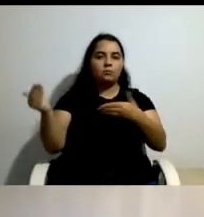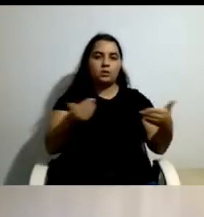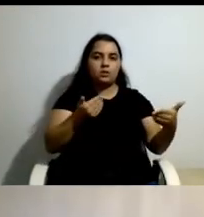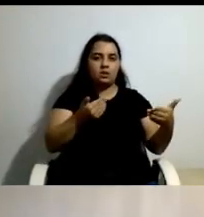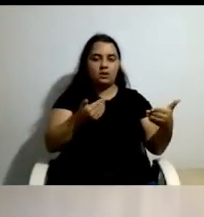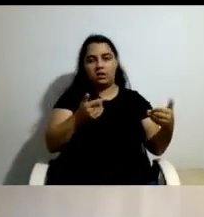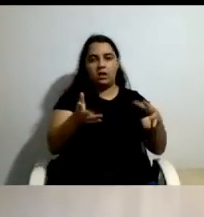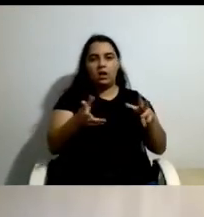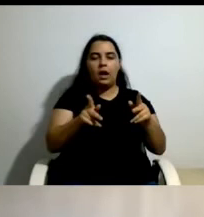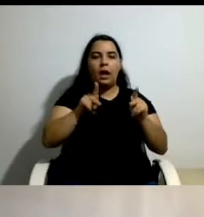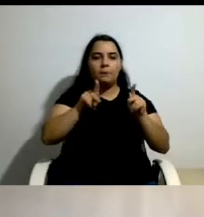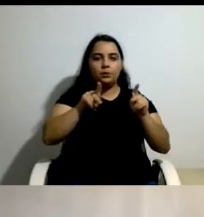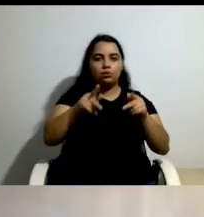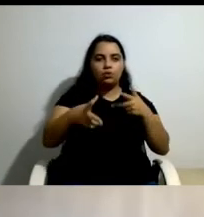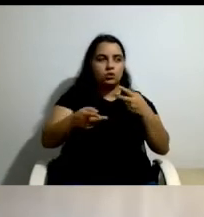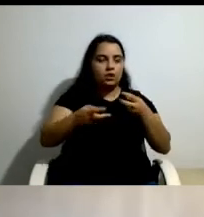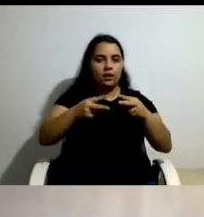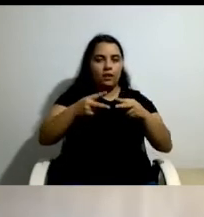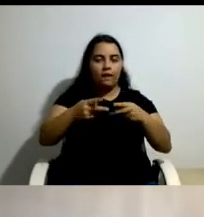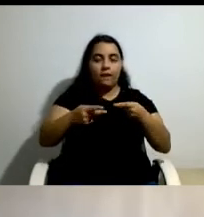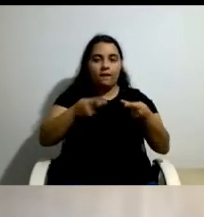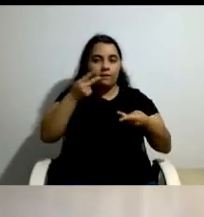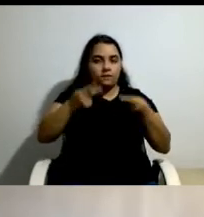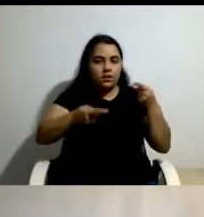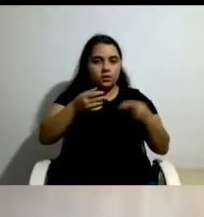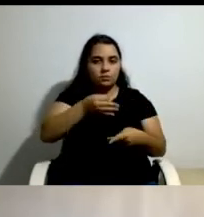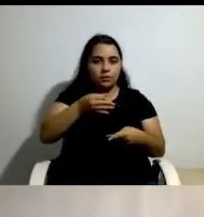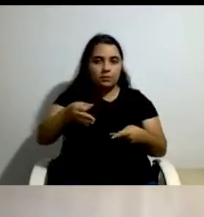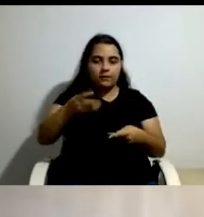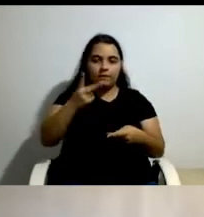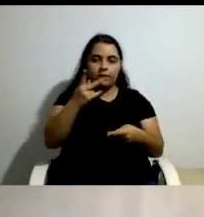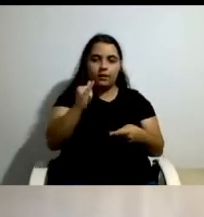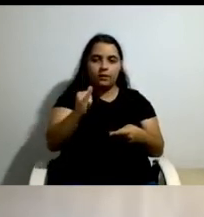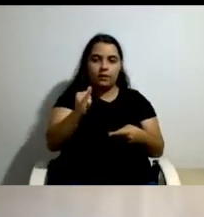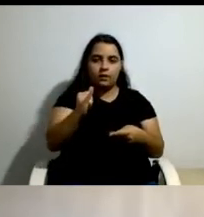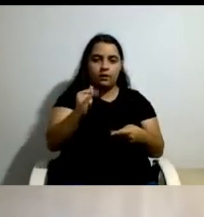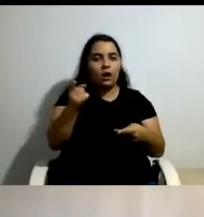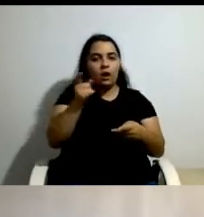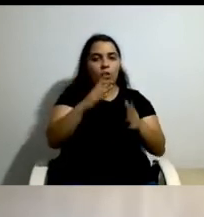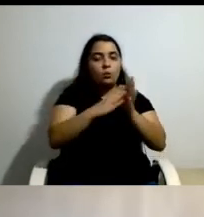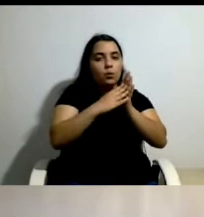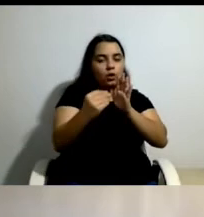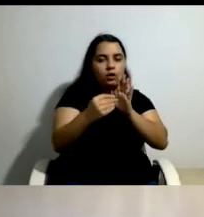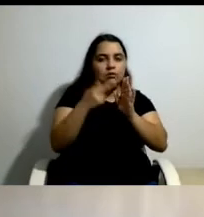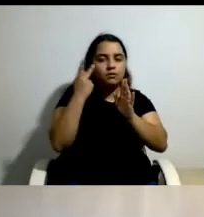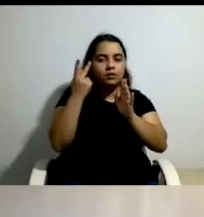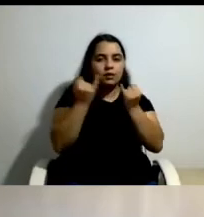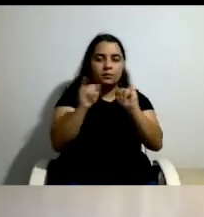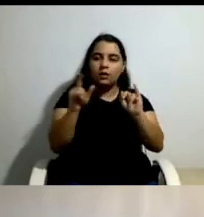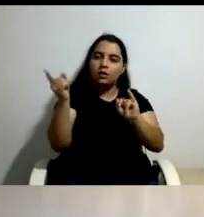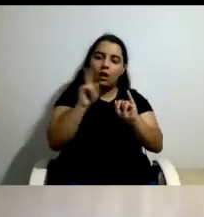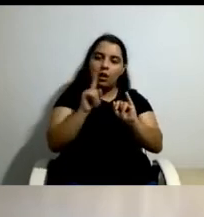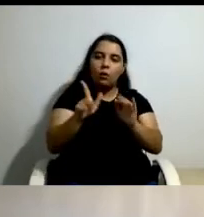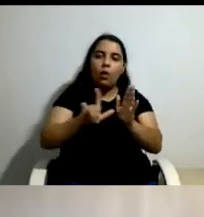que foi a metodologia de avaliação do PPVI, e não do modelo de vida independente, mas apenas do projeto piloto de vida independente.